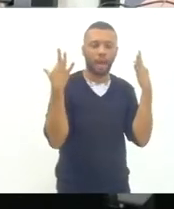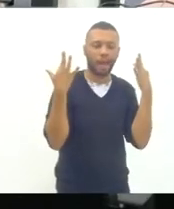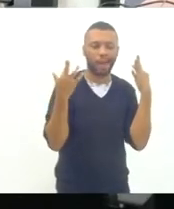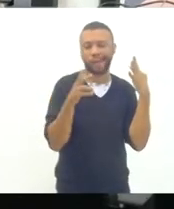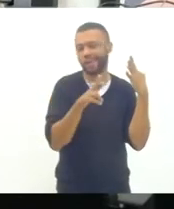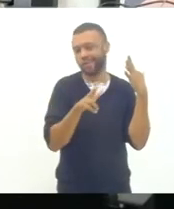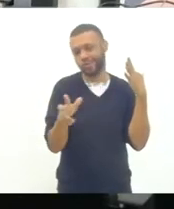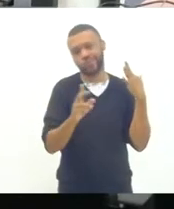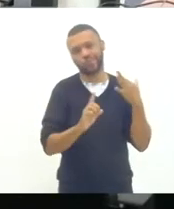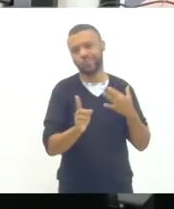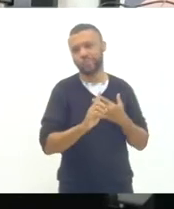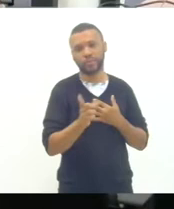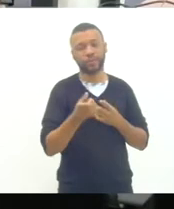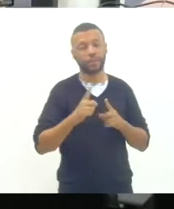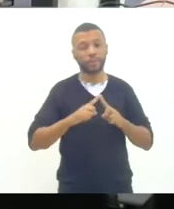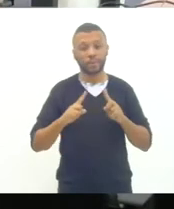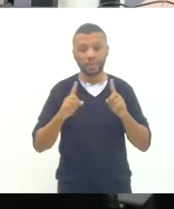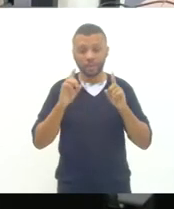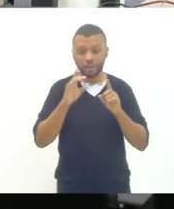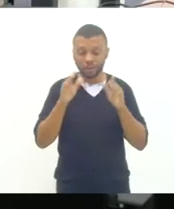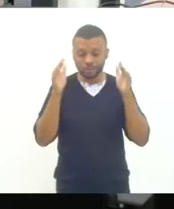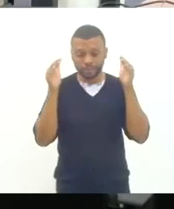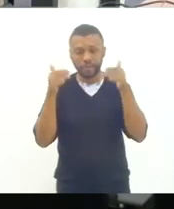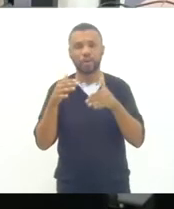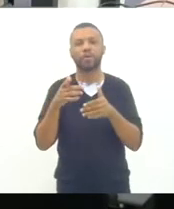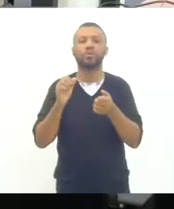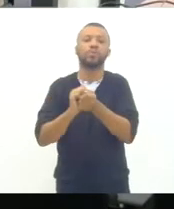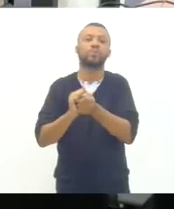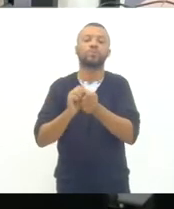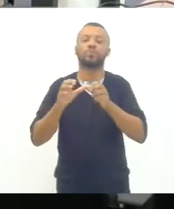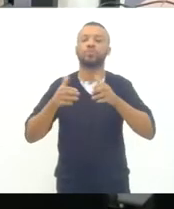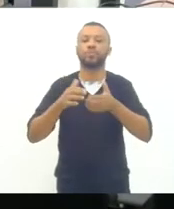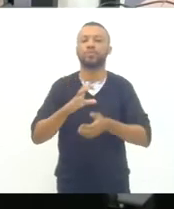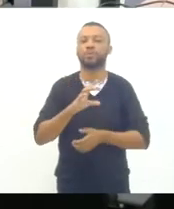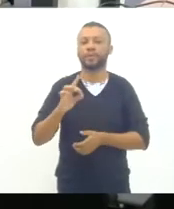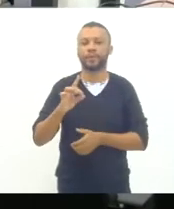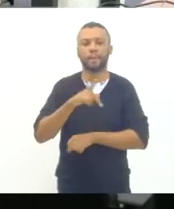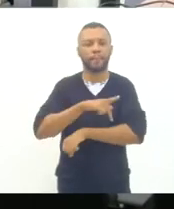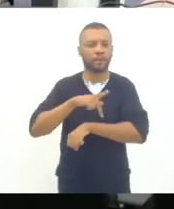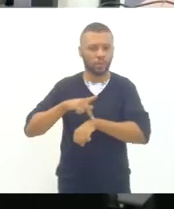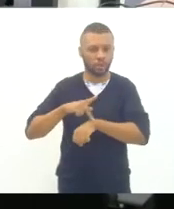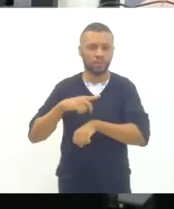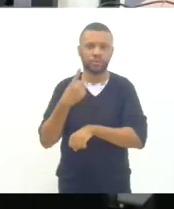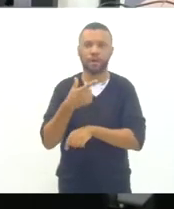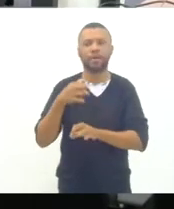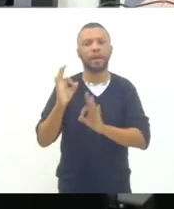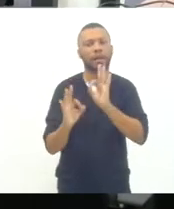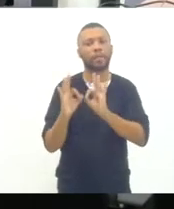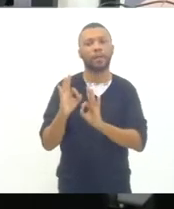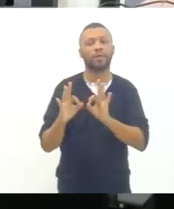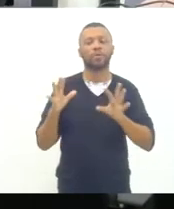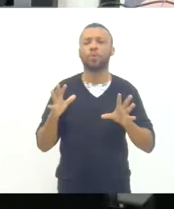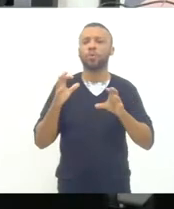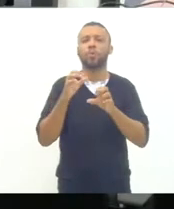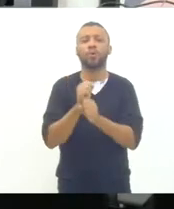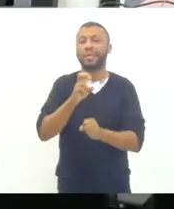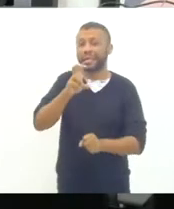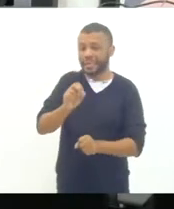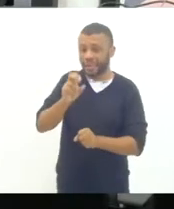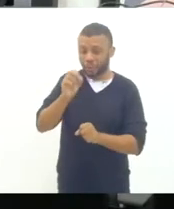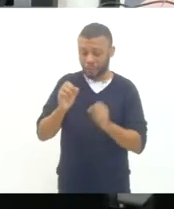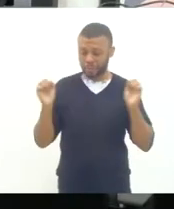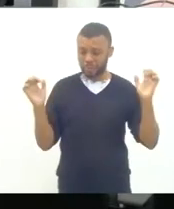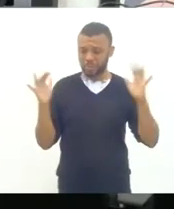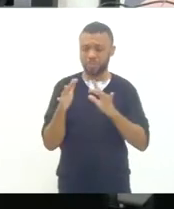só de encontros com coordenadores pedagógicos fizemos quase 50 encontros ao longo desse